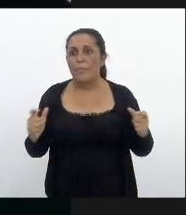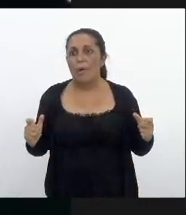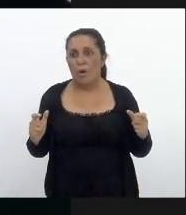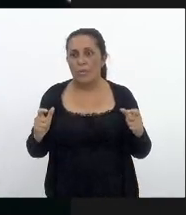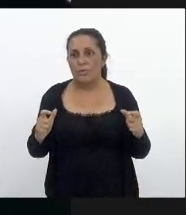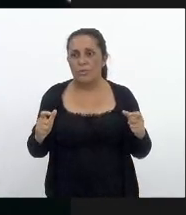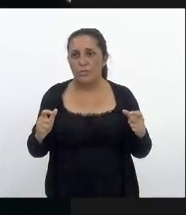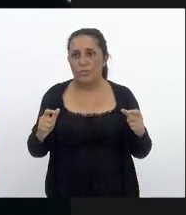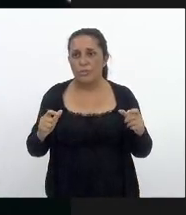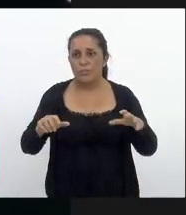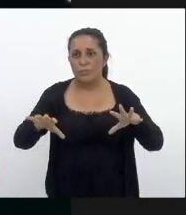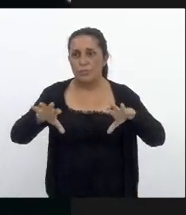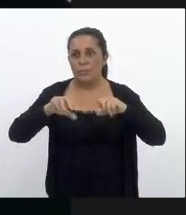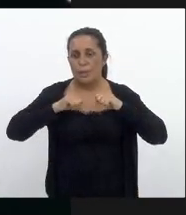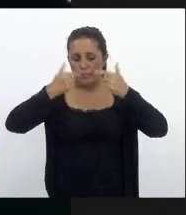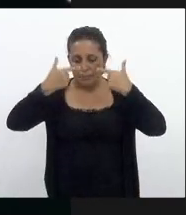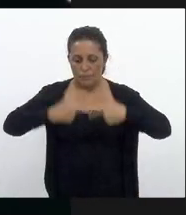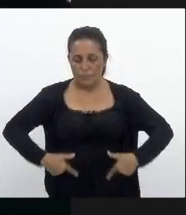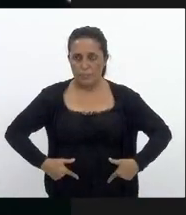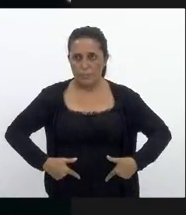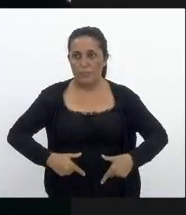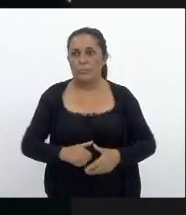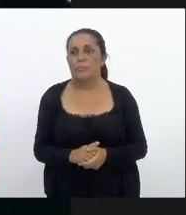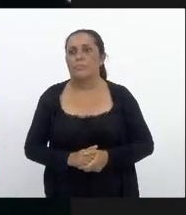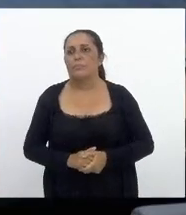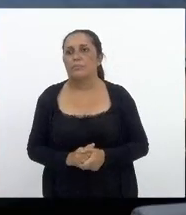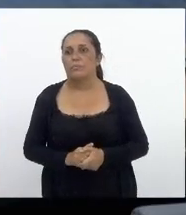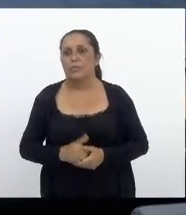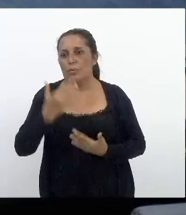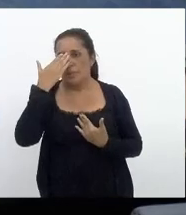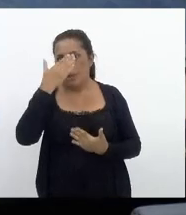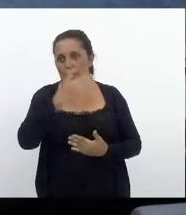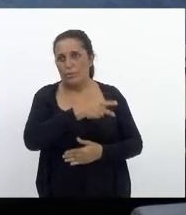da imunidade muito obrigada senhora presidente